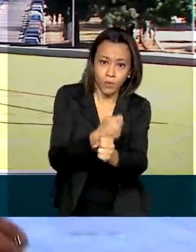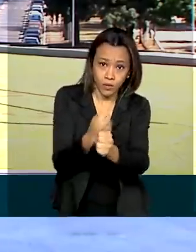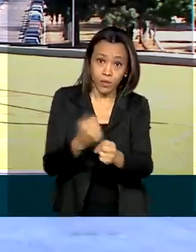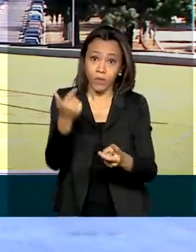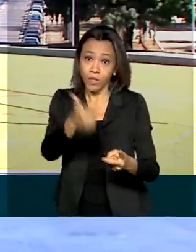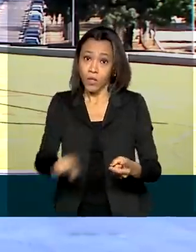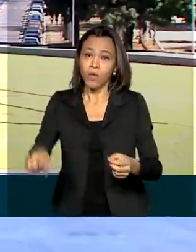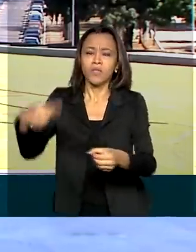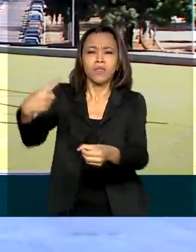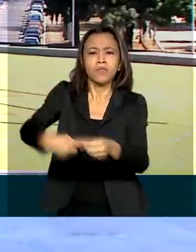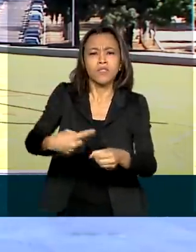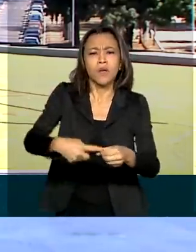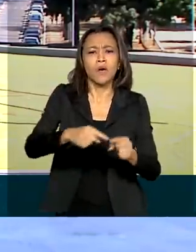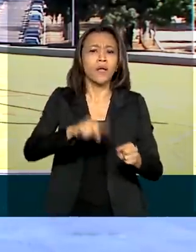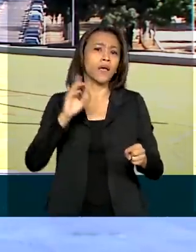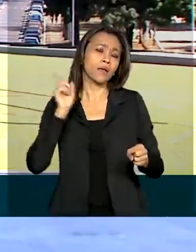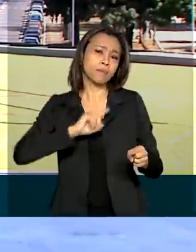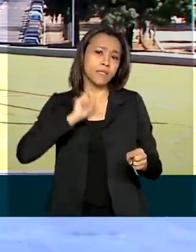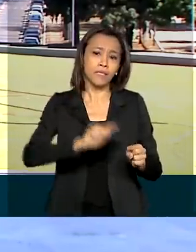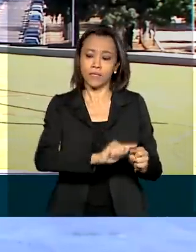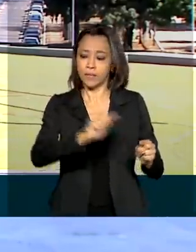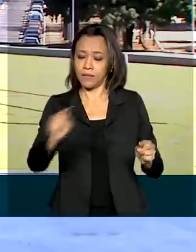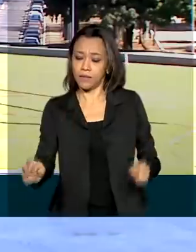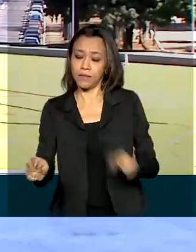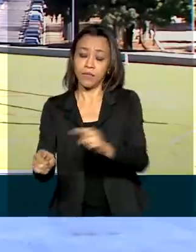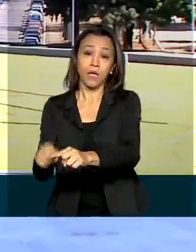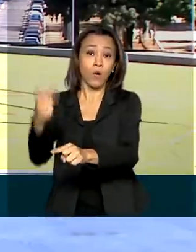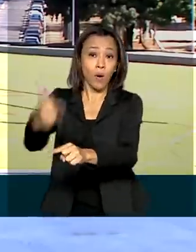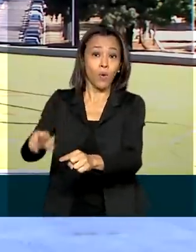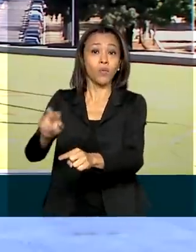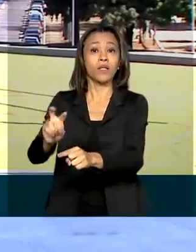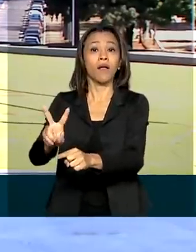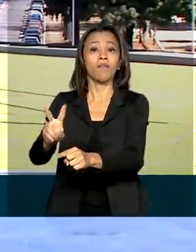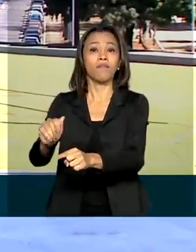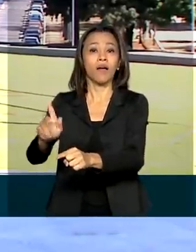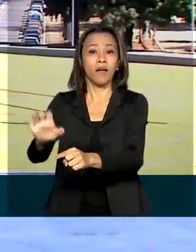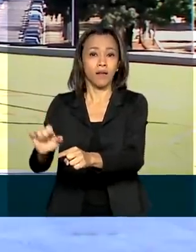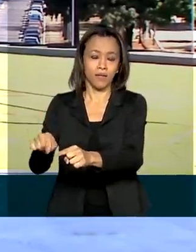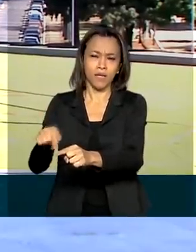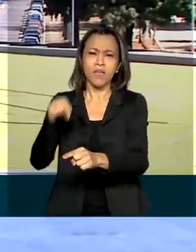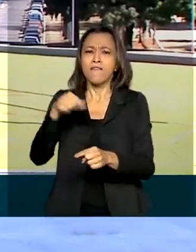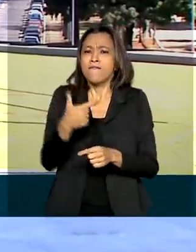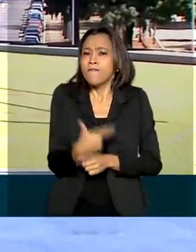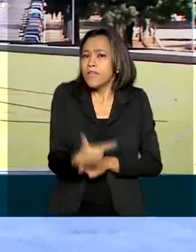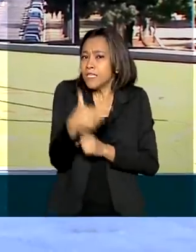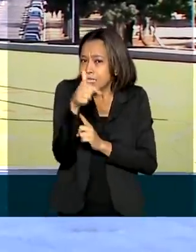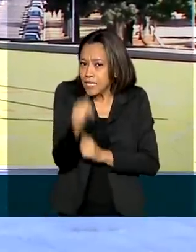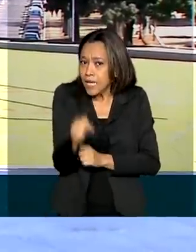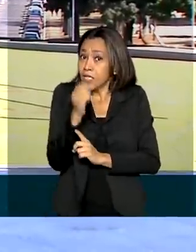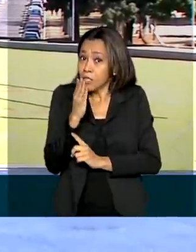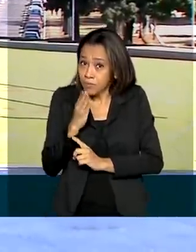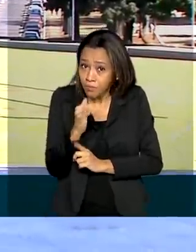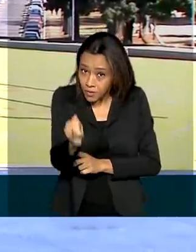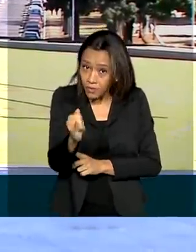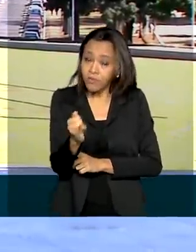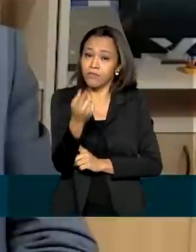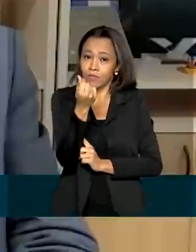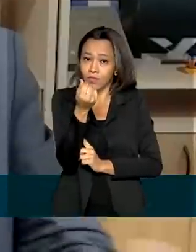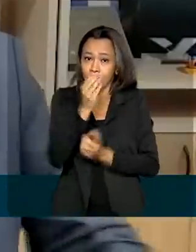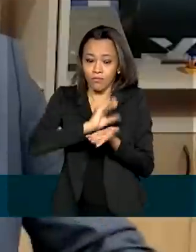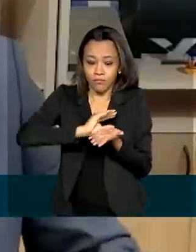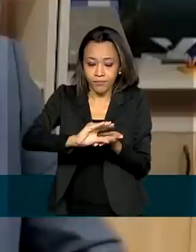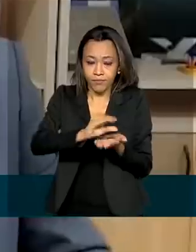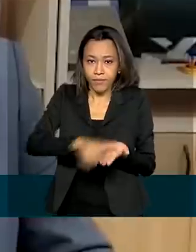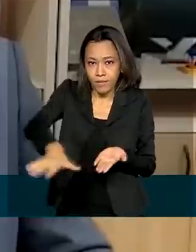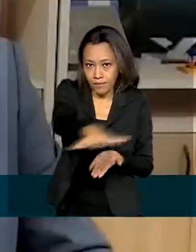Vitória, Aminas e Icarajás com a mineradora Vale. Serão cerca de 27 bilhões de reais investidos no setor.